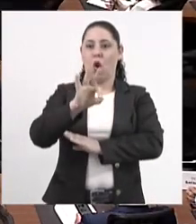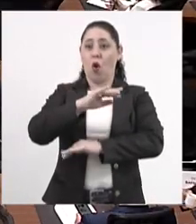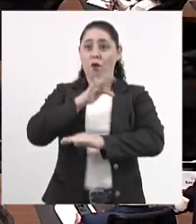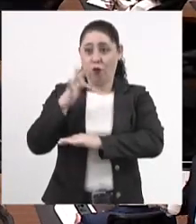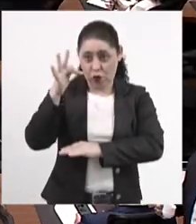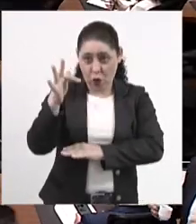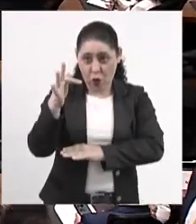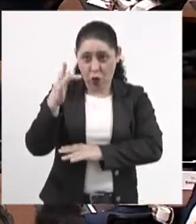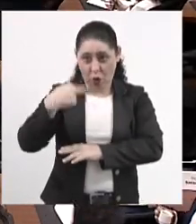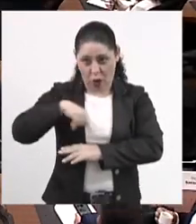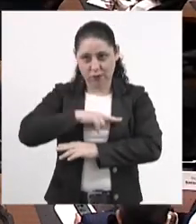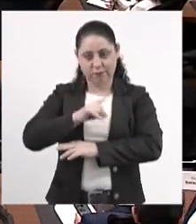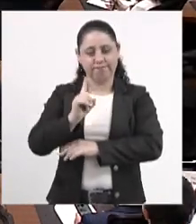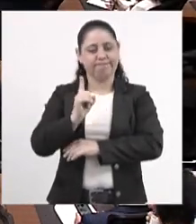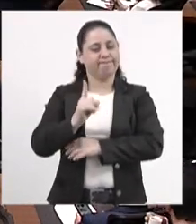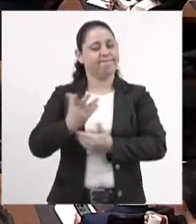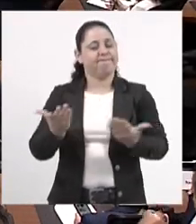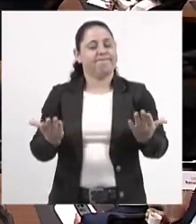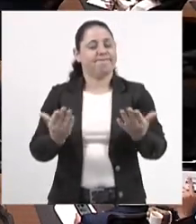no futuro. Praça.